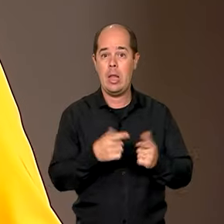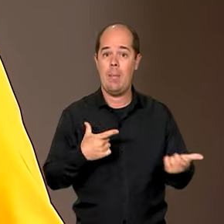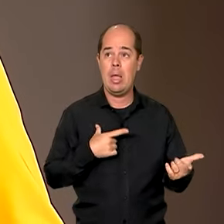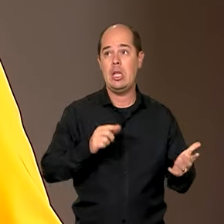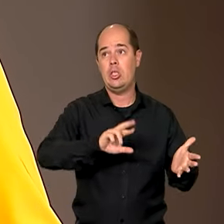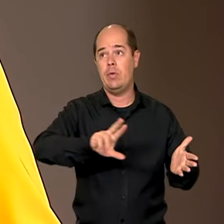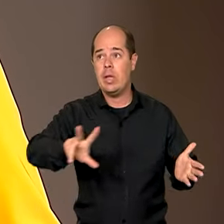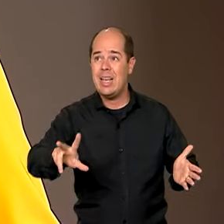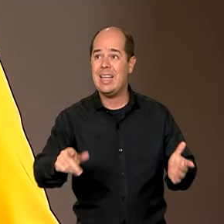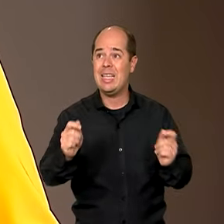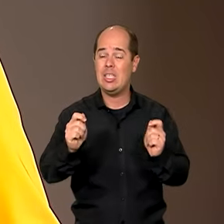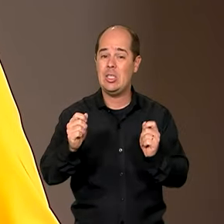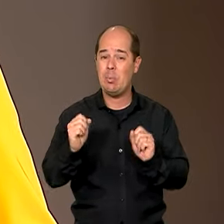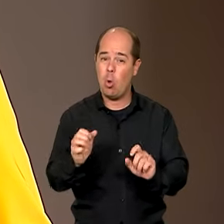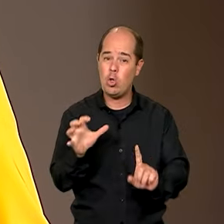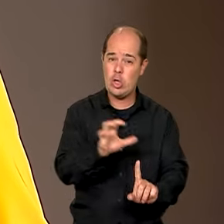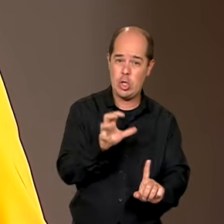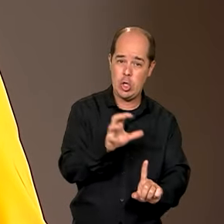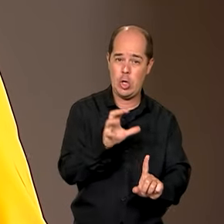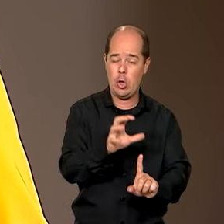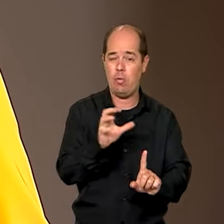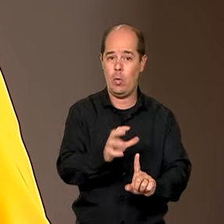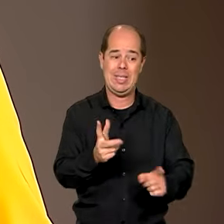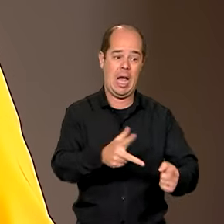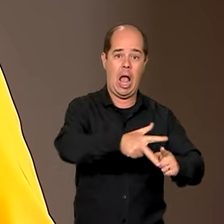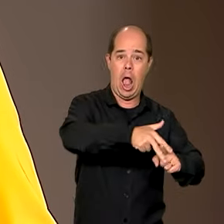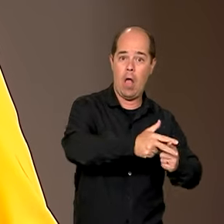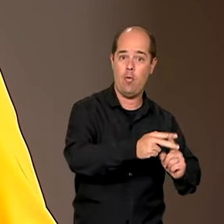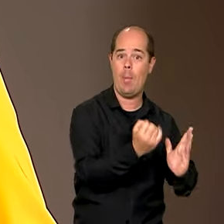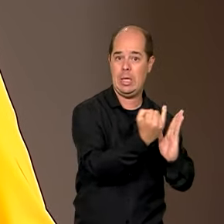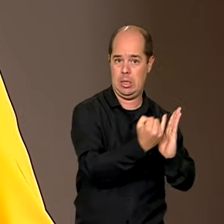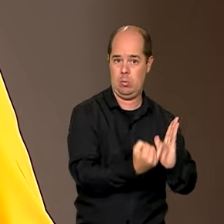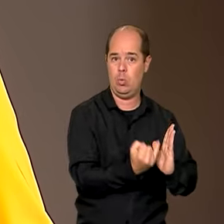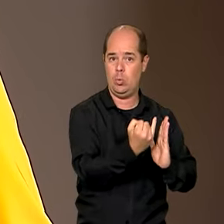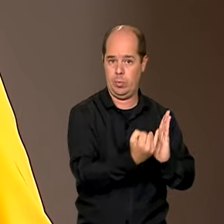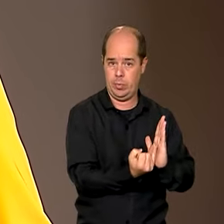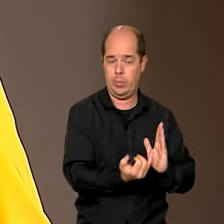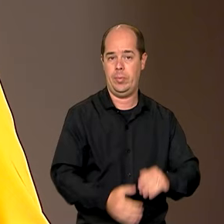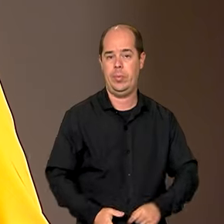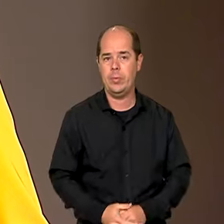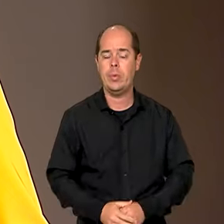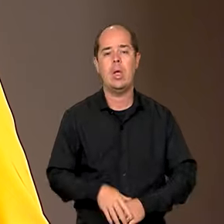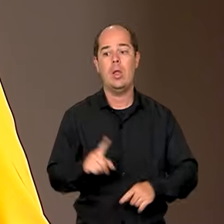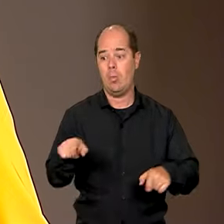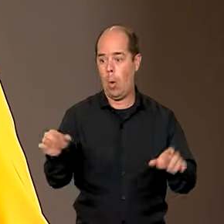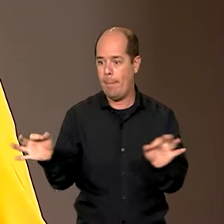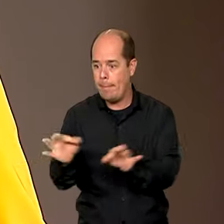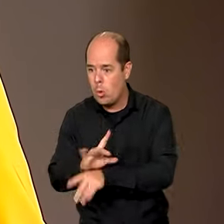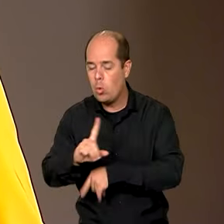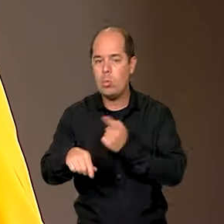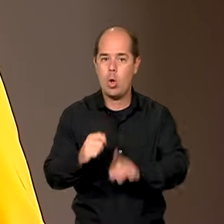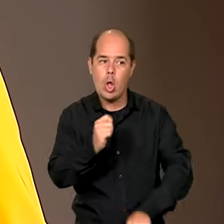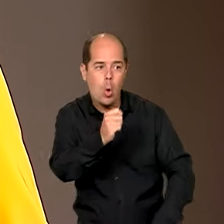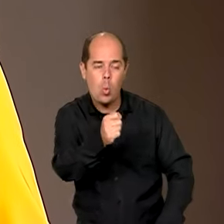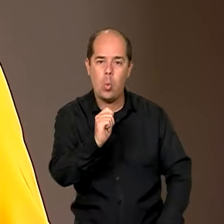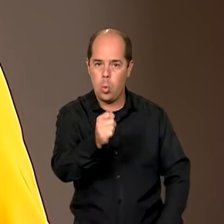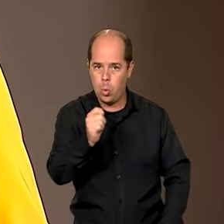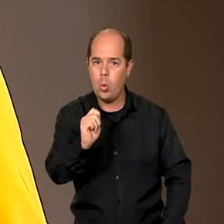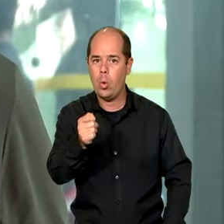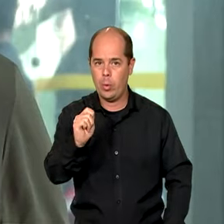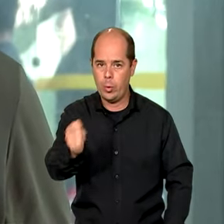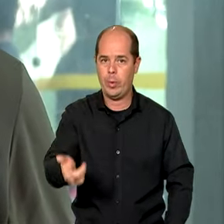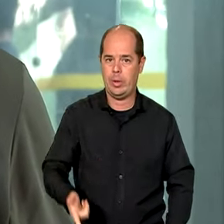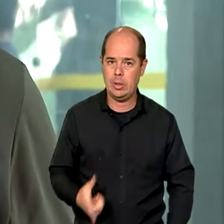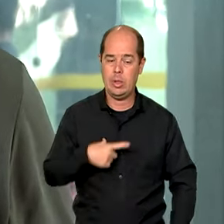reforma. Ao final da reunião, Haddad conversou com jornalistas e falou sobre alterações que o texto sofreu no Senado Federal.